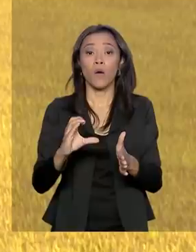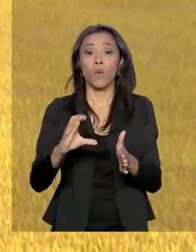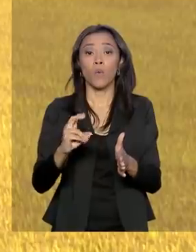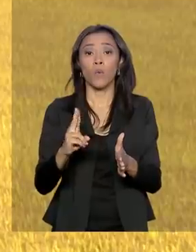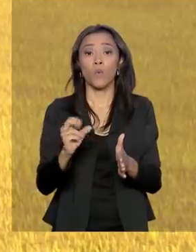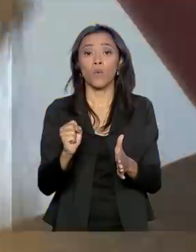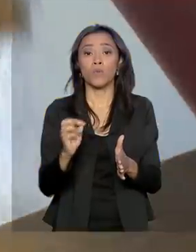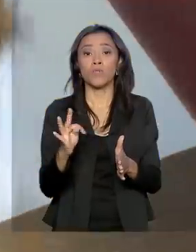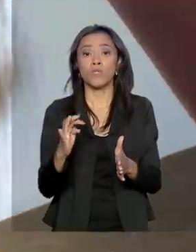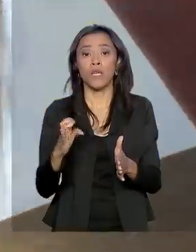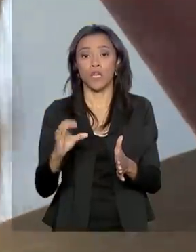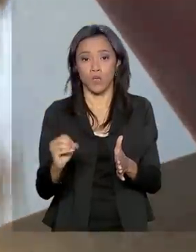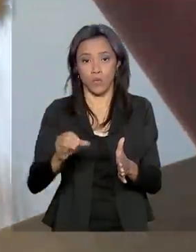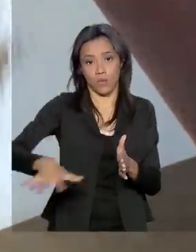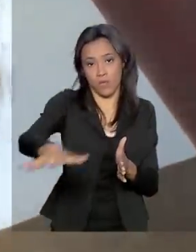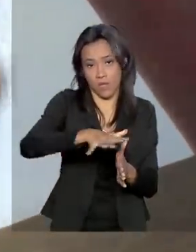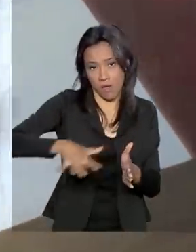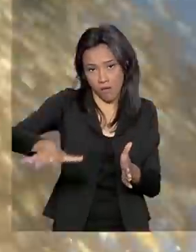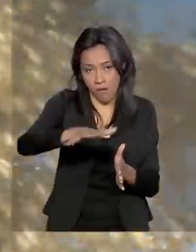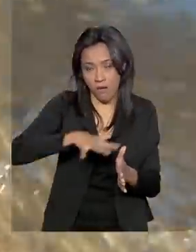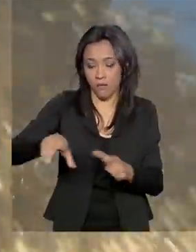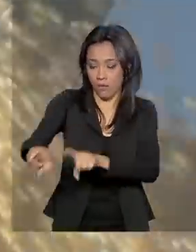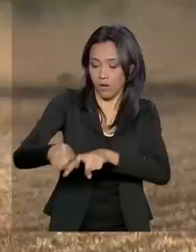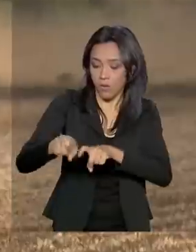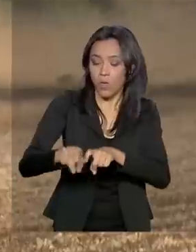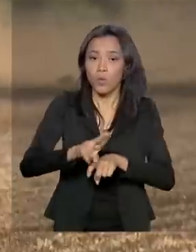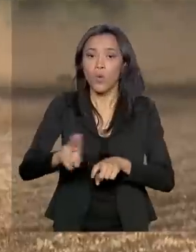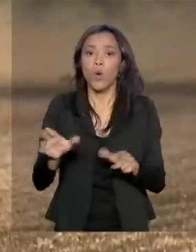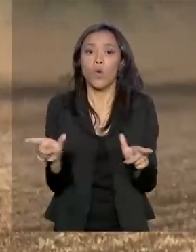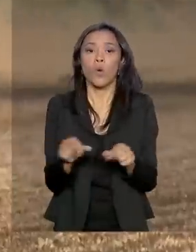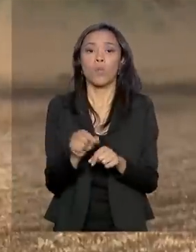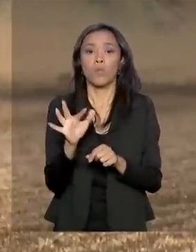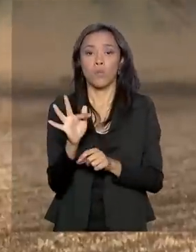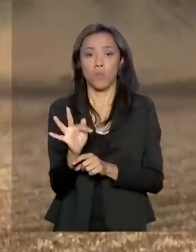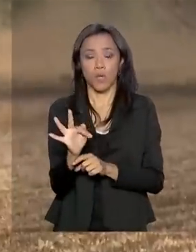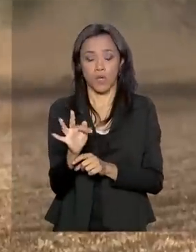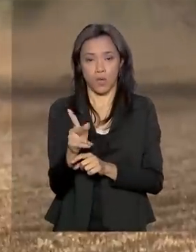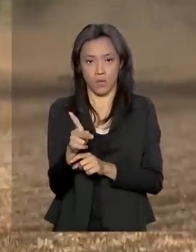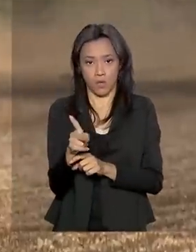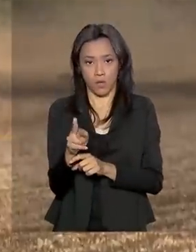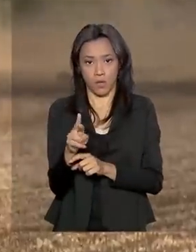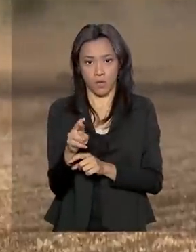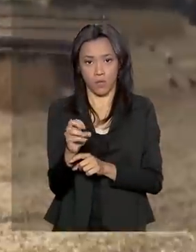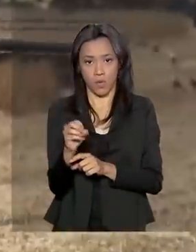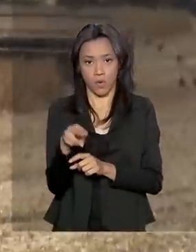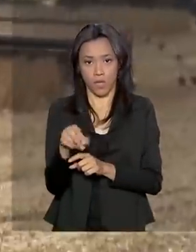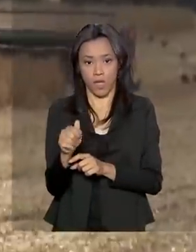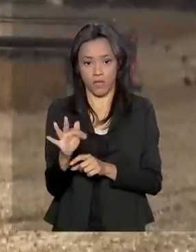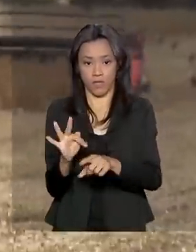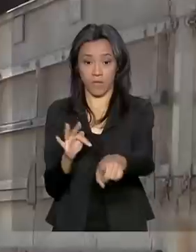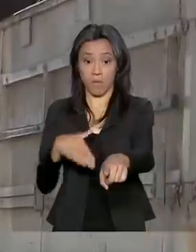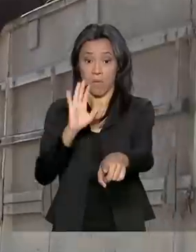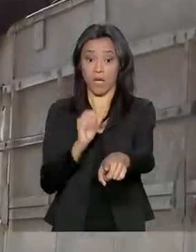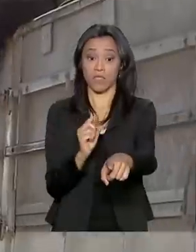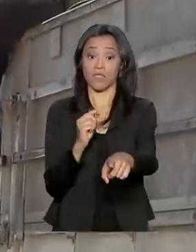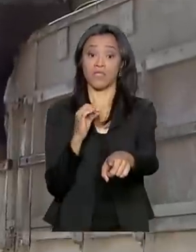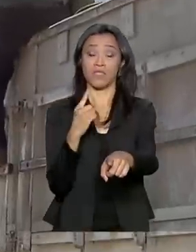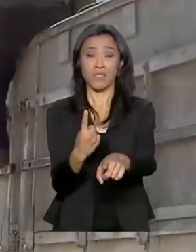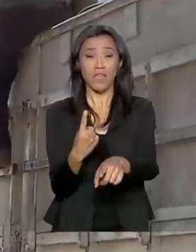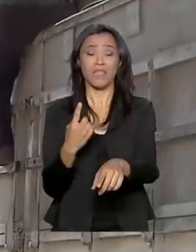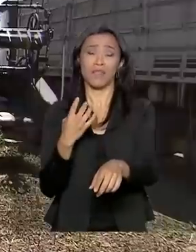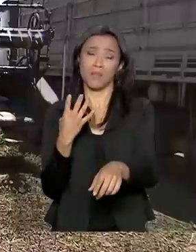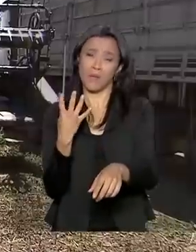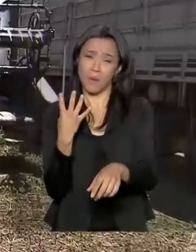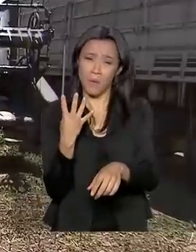Fortalecimento da Agricultura Familiar Pronaf, foram financiados mais de 148 mil contratos,